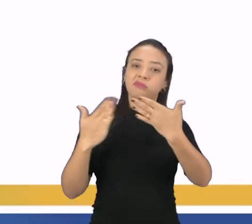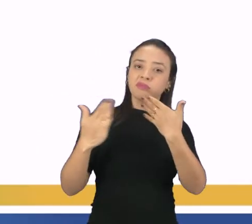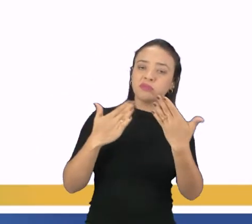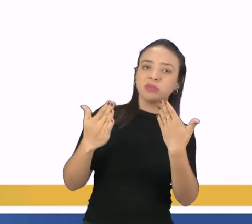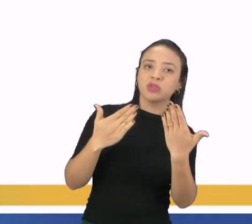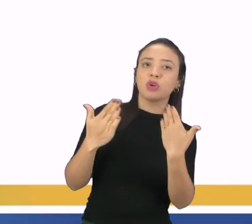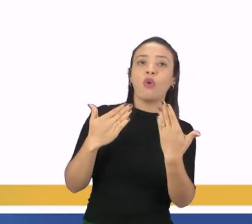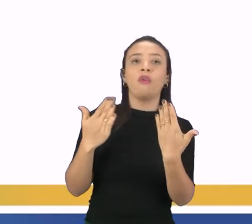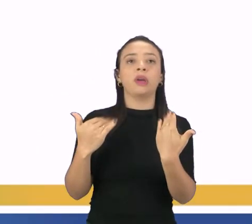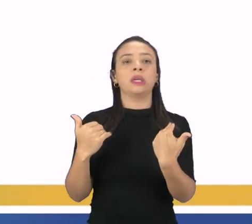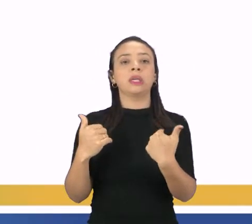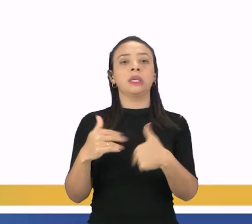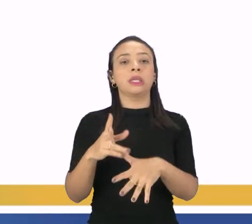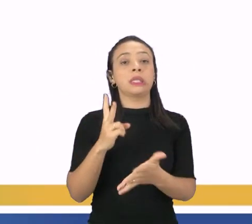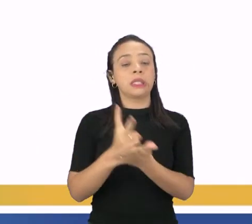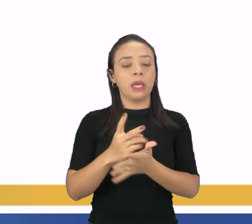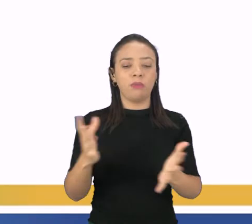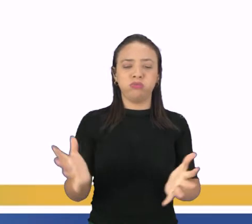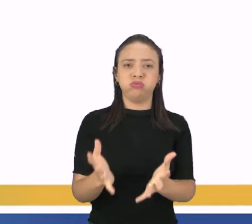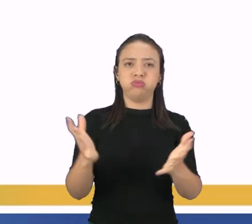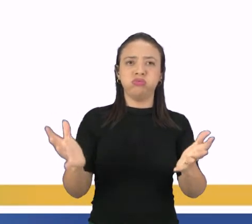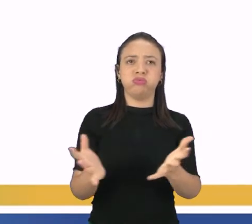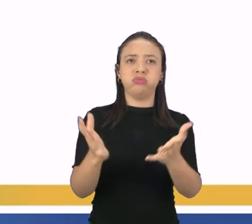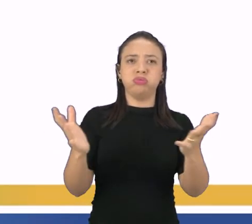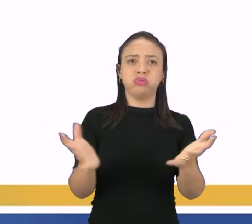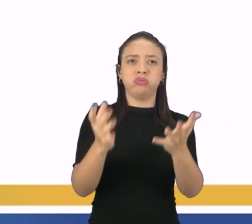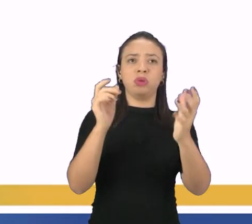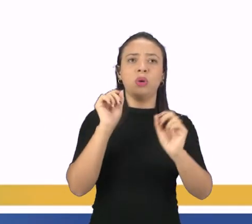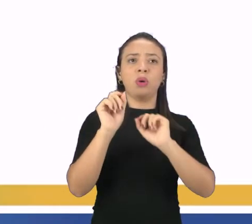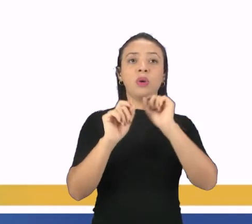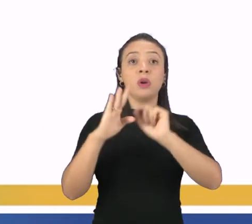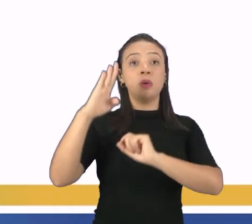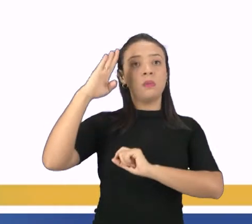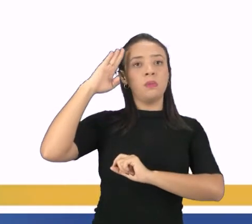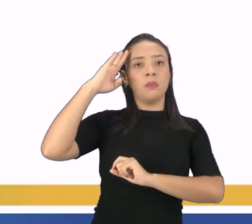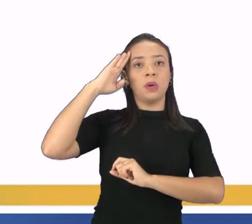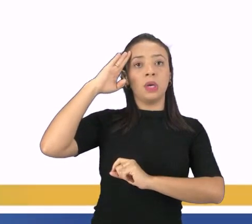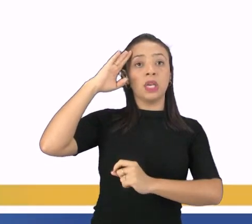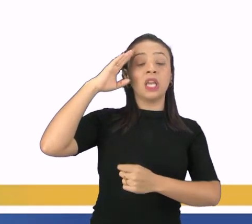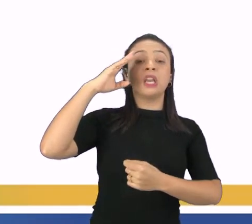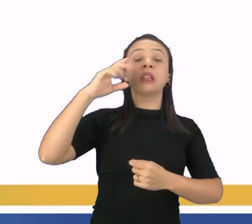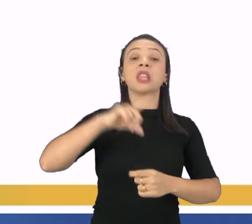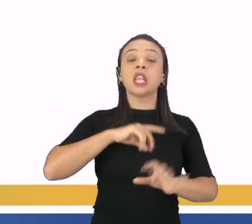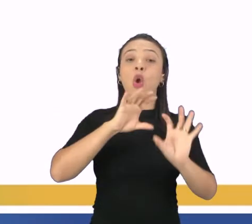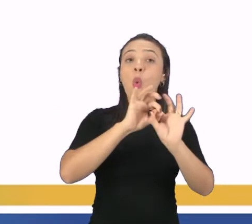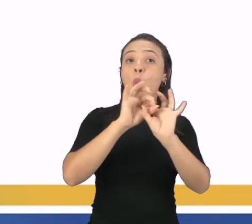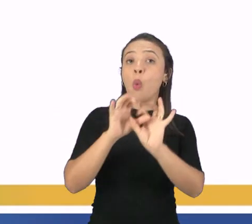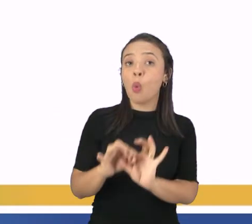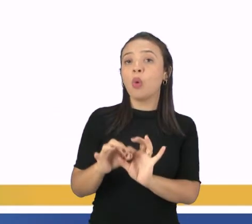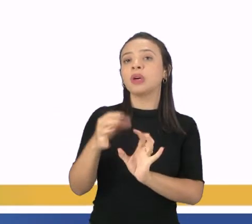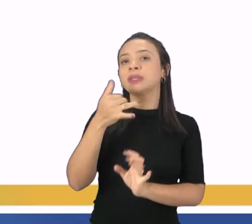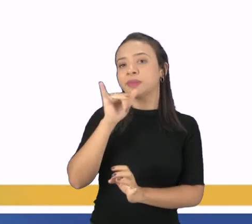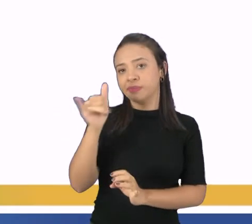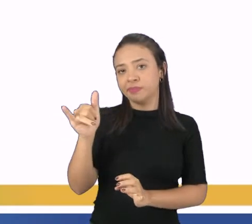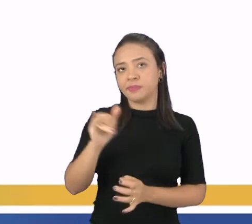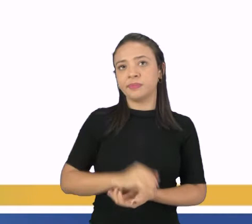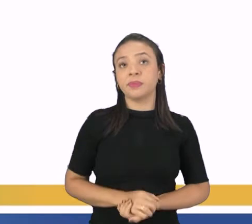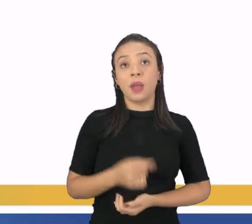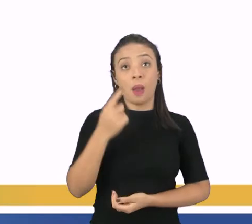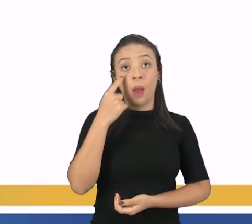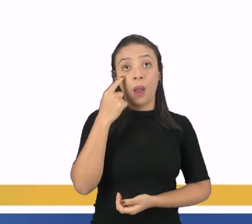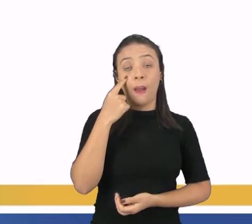influenciada pelas disputas envolvendo fontes energéticas. E aí, tem um mapa mostrando de onde vieram os ataques